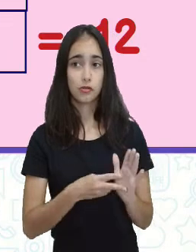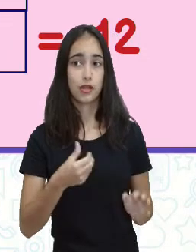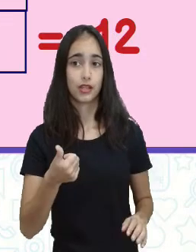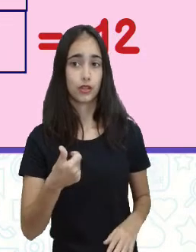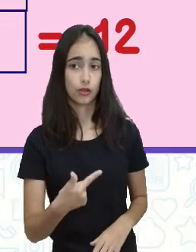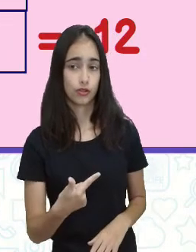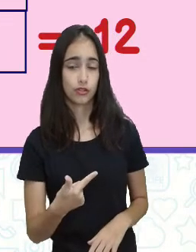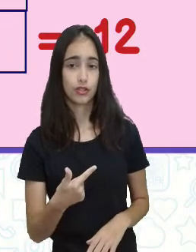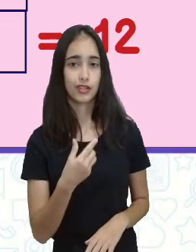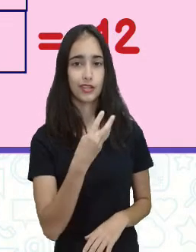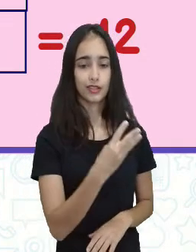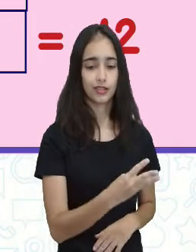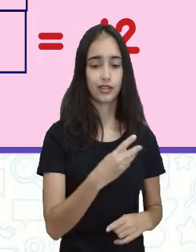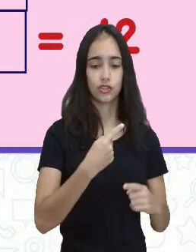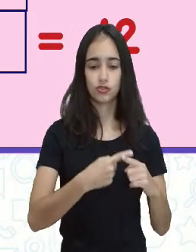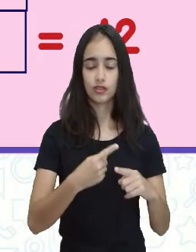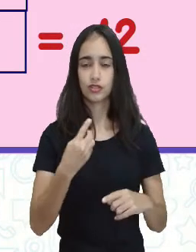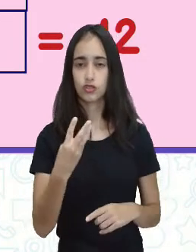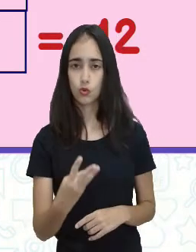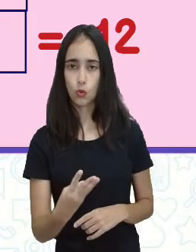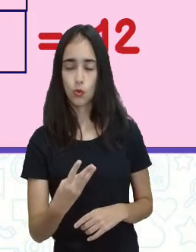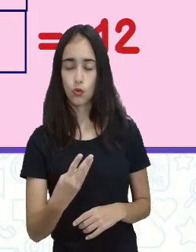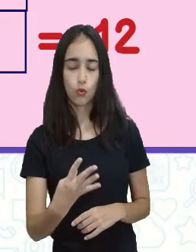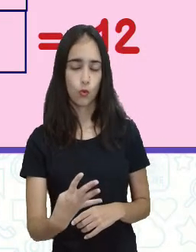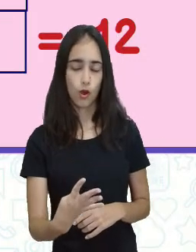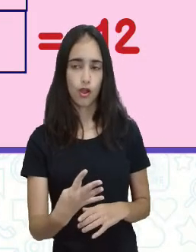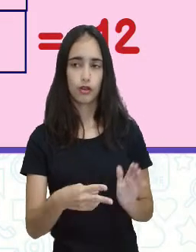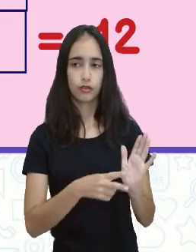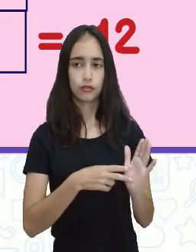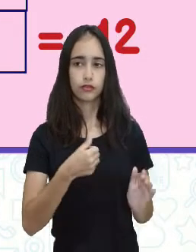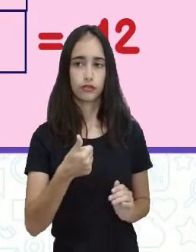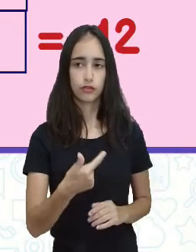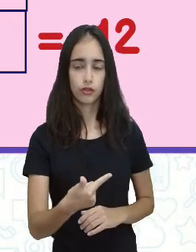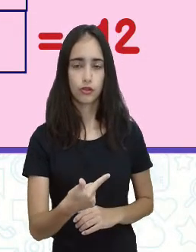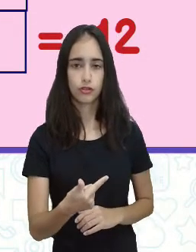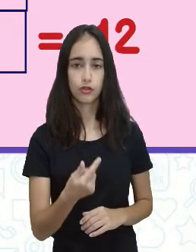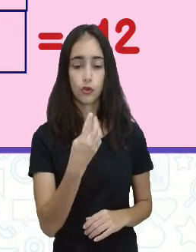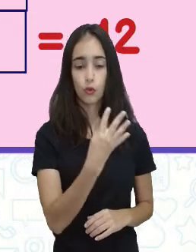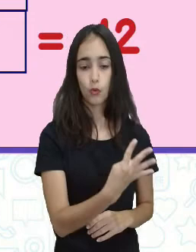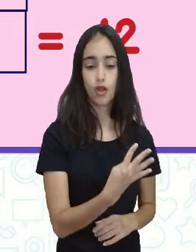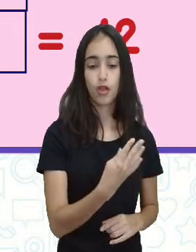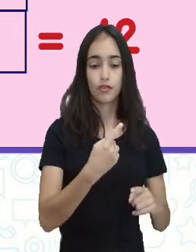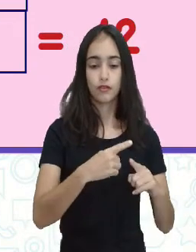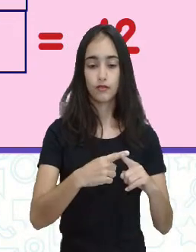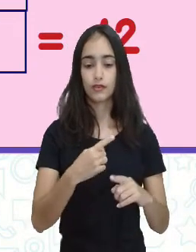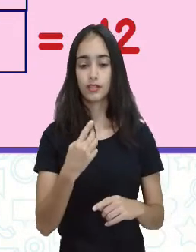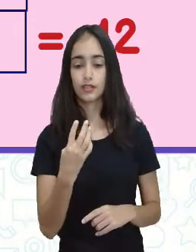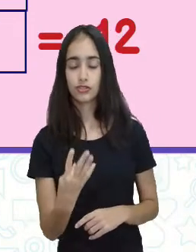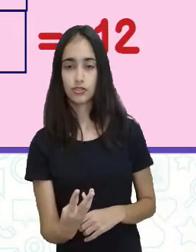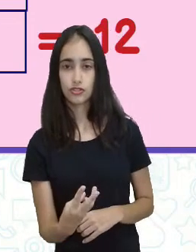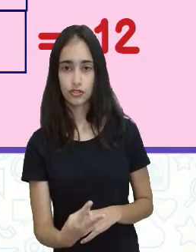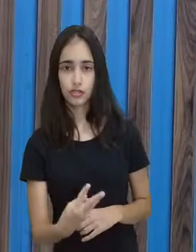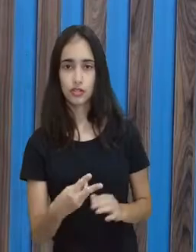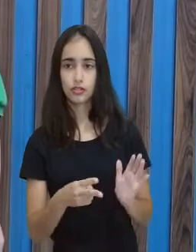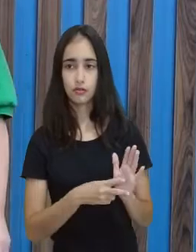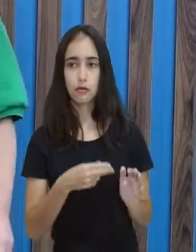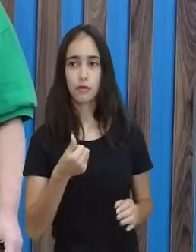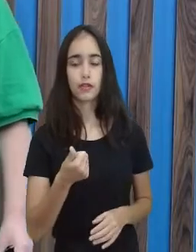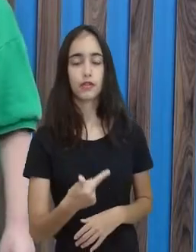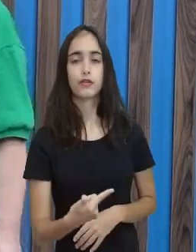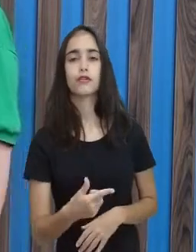quatro, doze. Quatro vezes três, doze. Ok? Trazendo para cá,